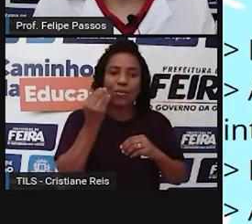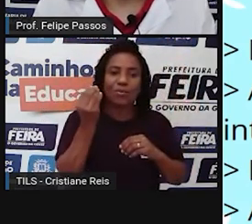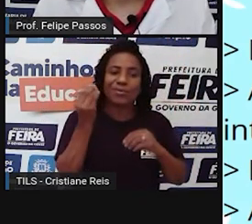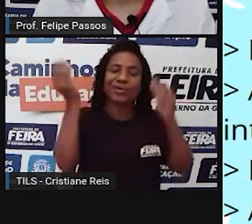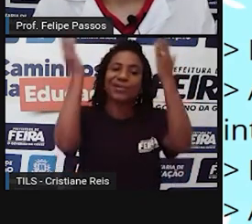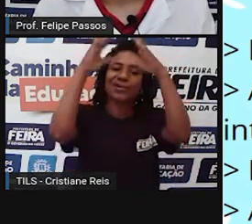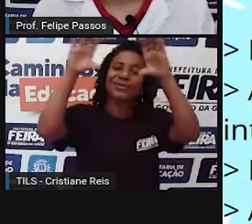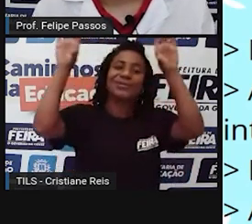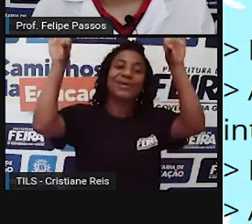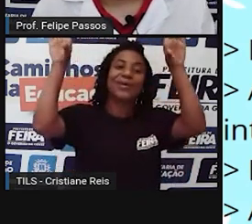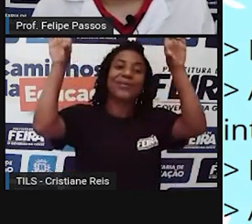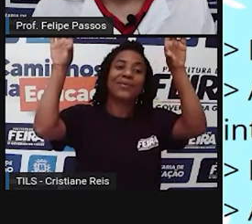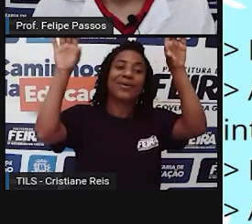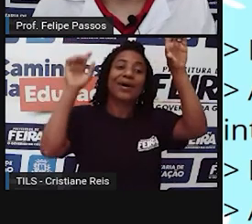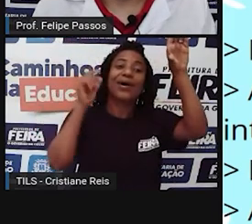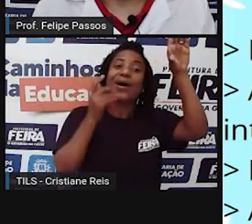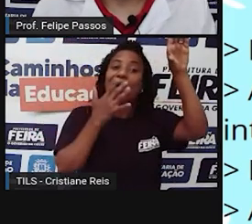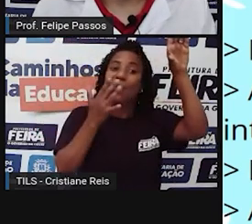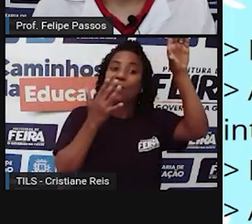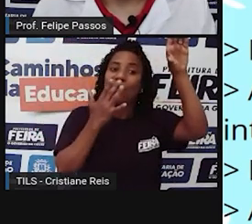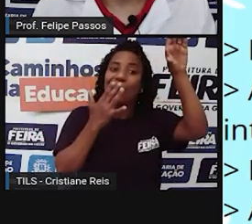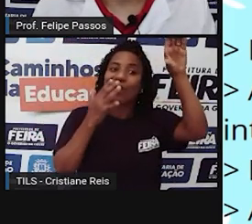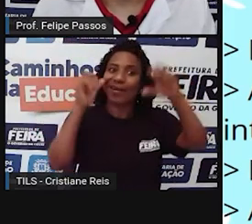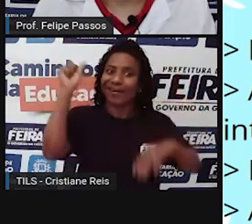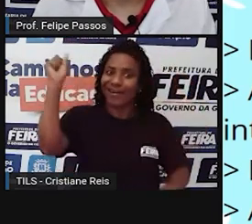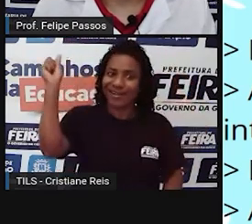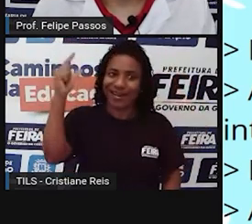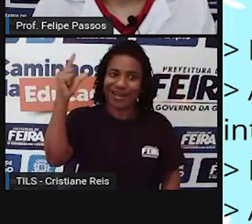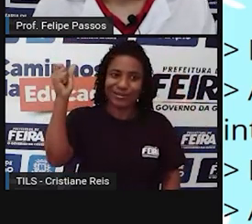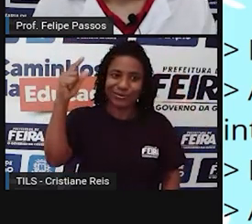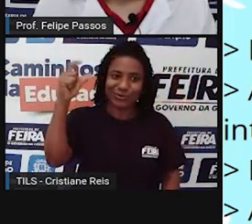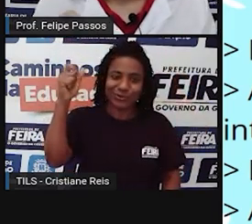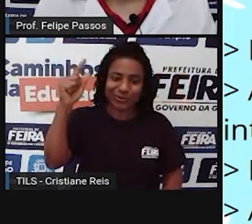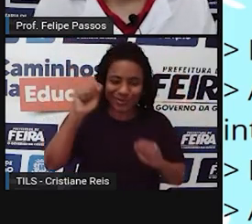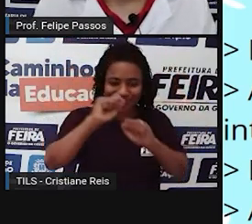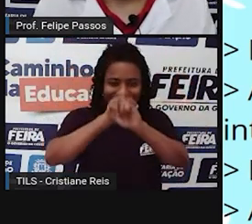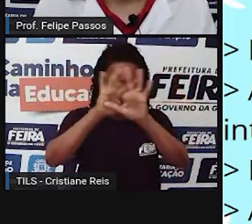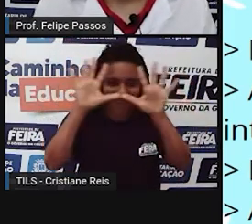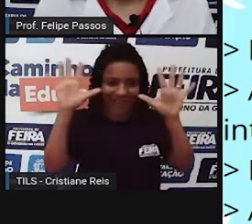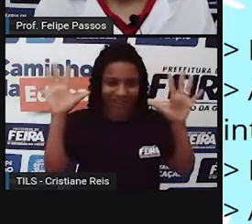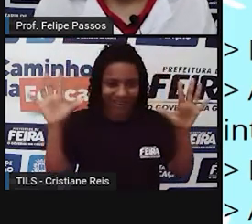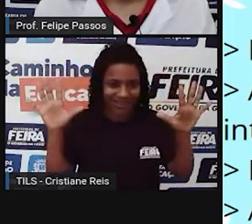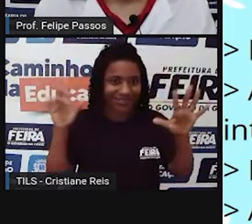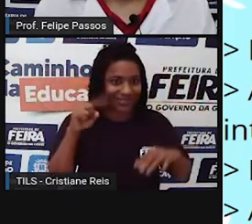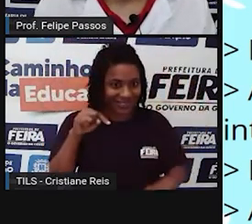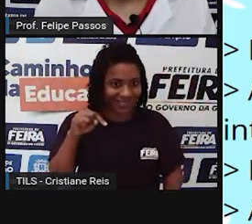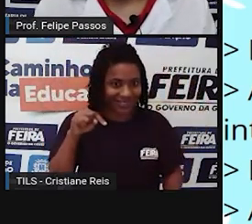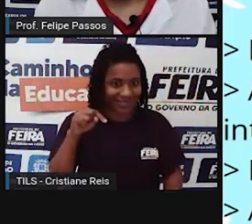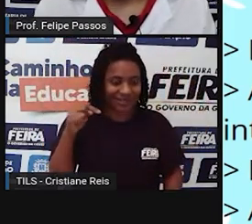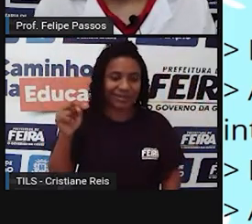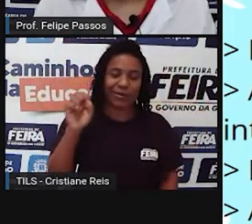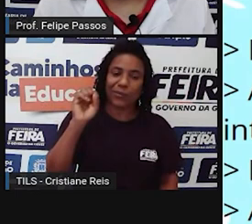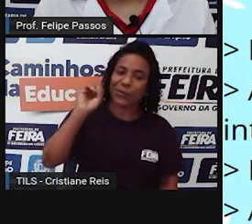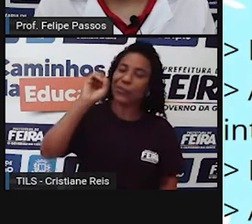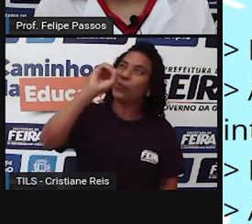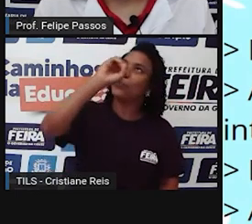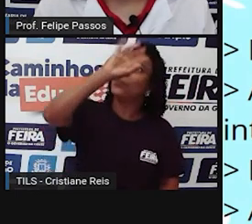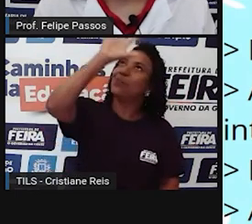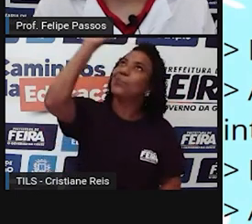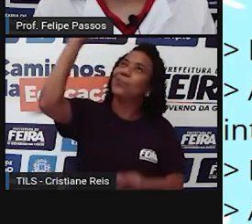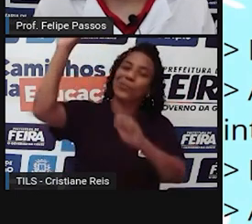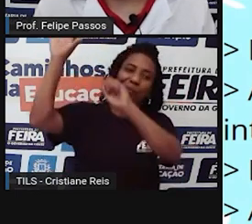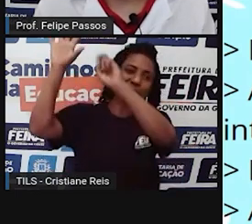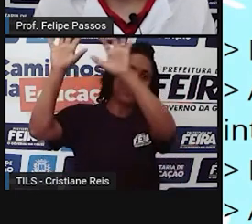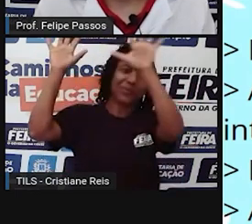cor está o céu? Azul, né? Azul bem clarinho. Pois é, essa luz azul que o celular, o computador